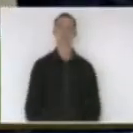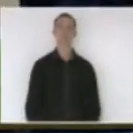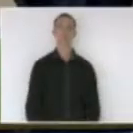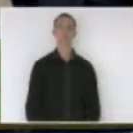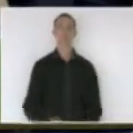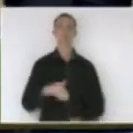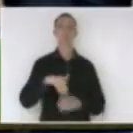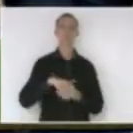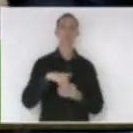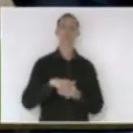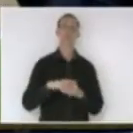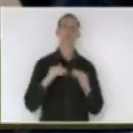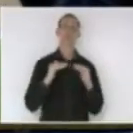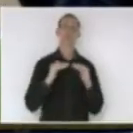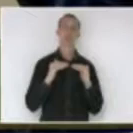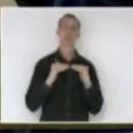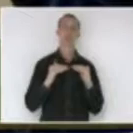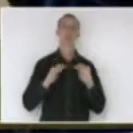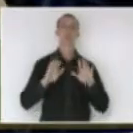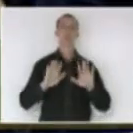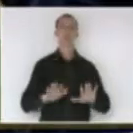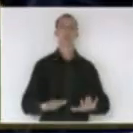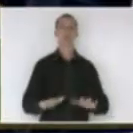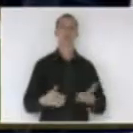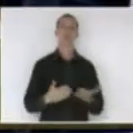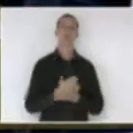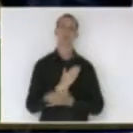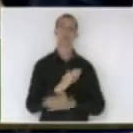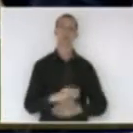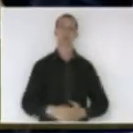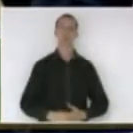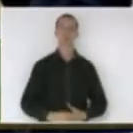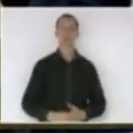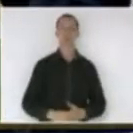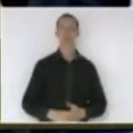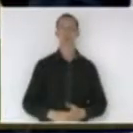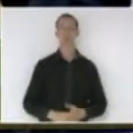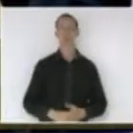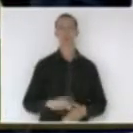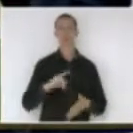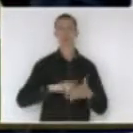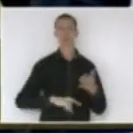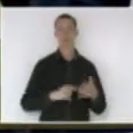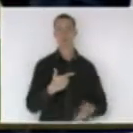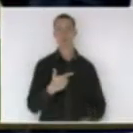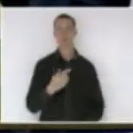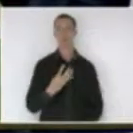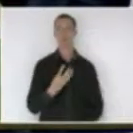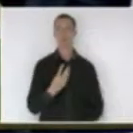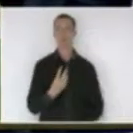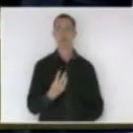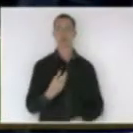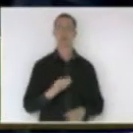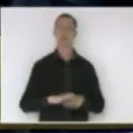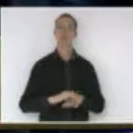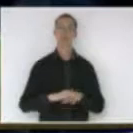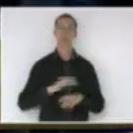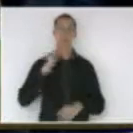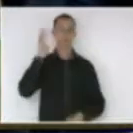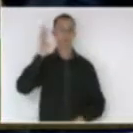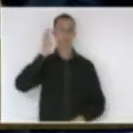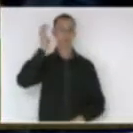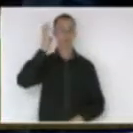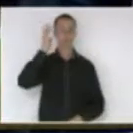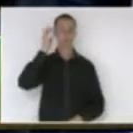em votação quem tiver de acordo permaneça como está aprovado moção 243 da deputada Ana Paula Lima